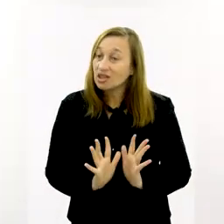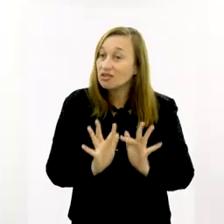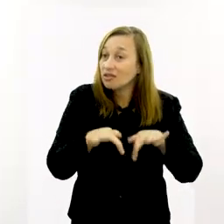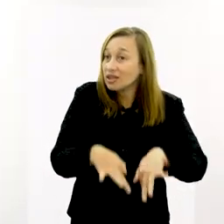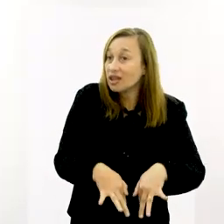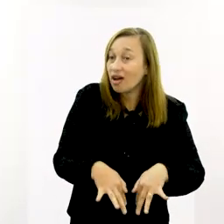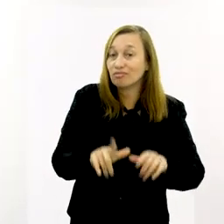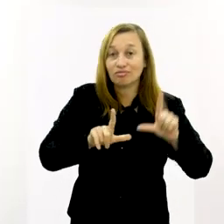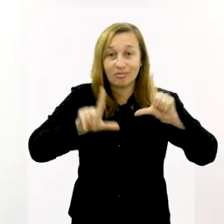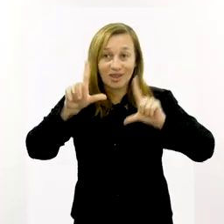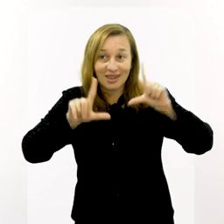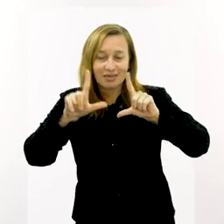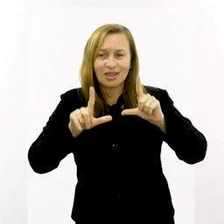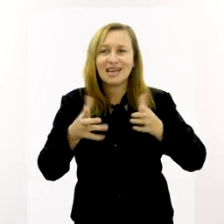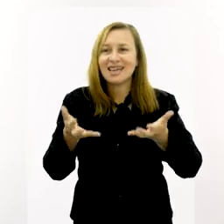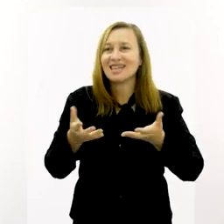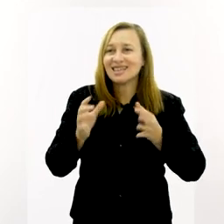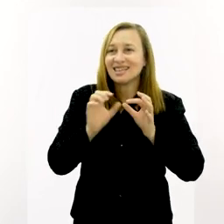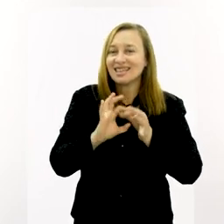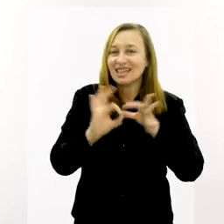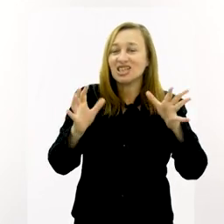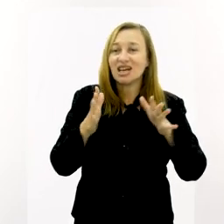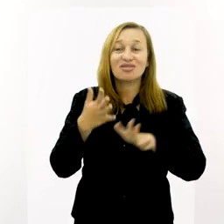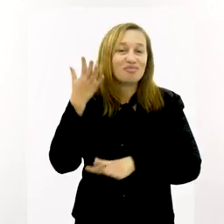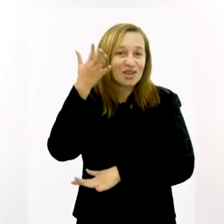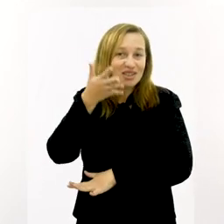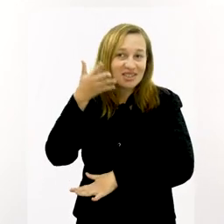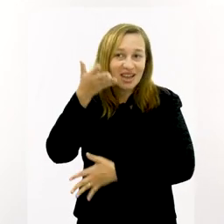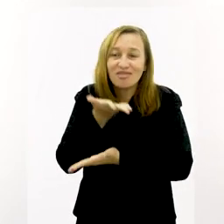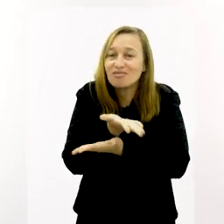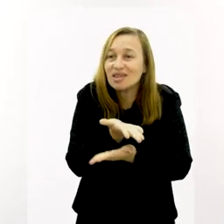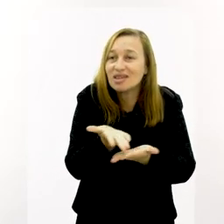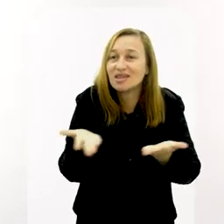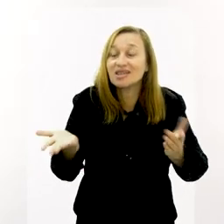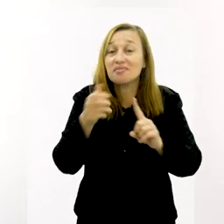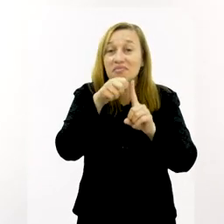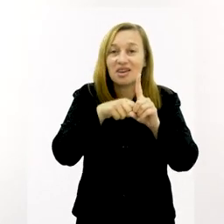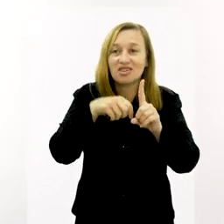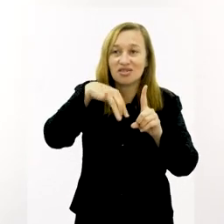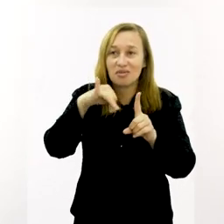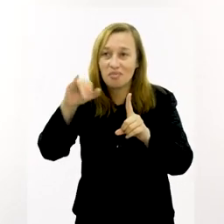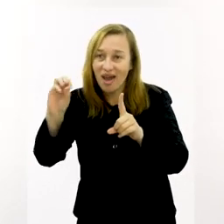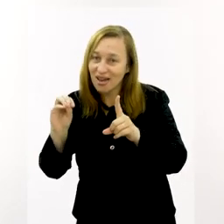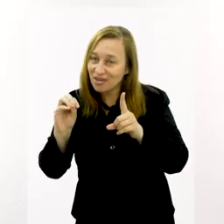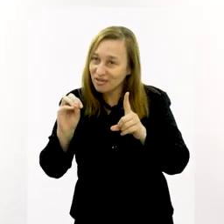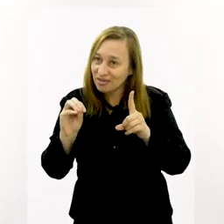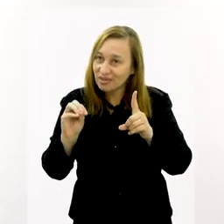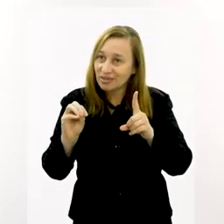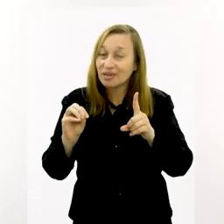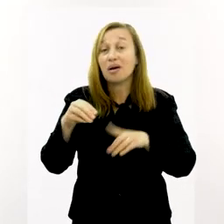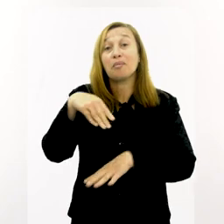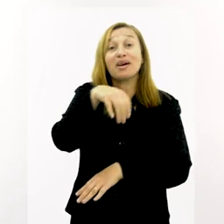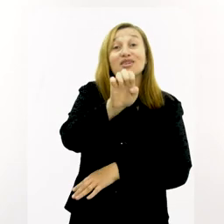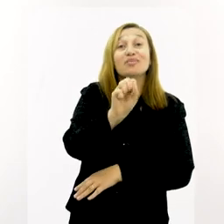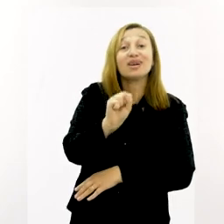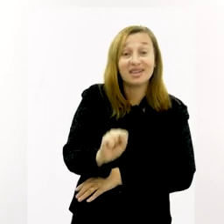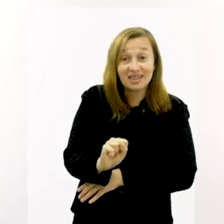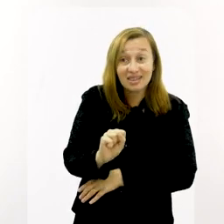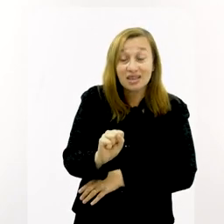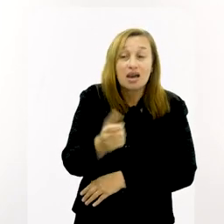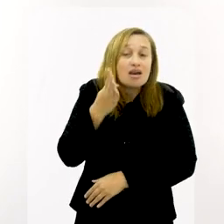Mãe Mônica, a gente está chegando ao final do nosso programa. Queria que você deixasse uma mensagem para esse mês de maio,